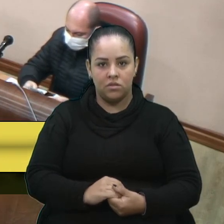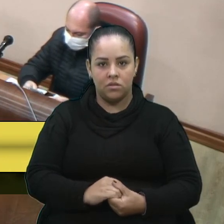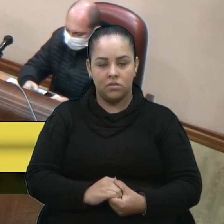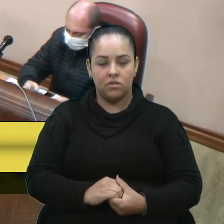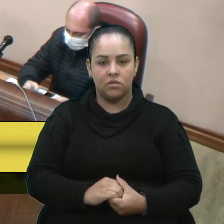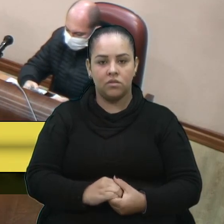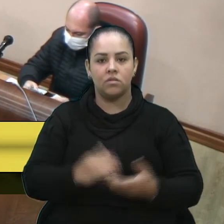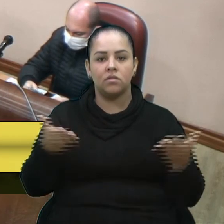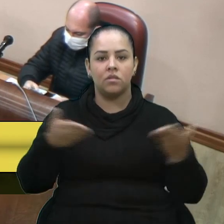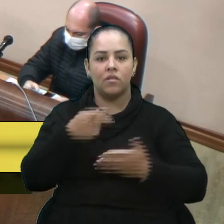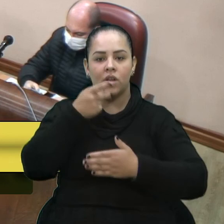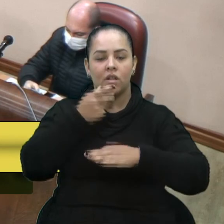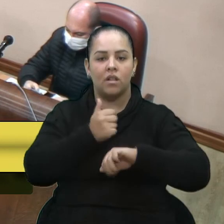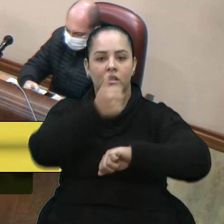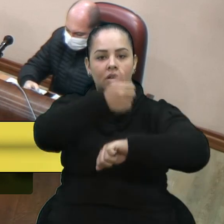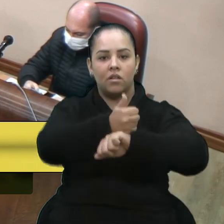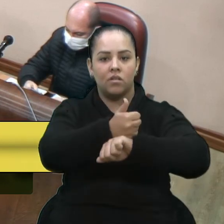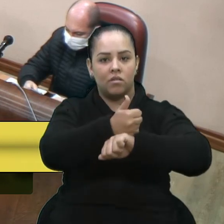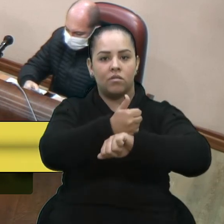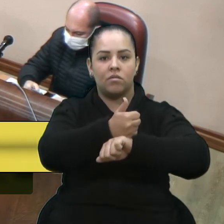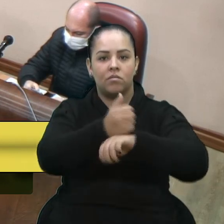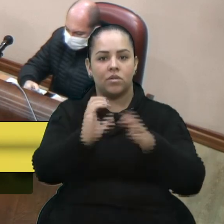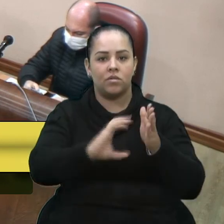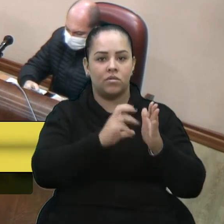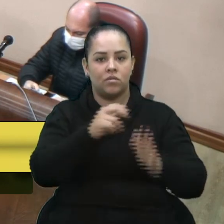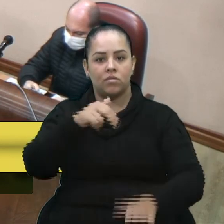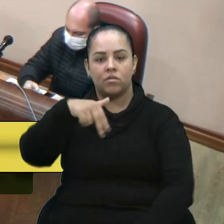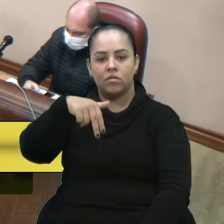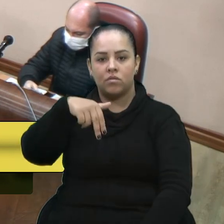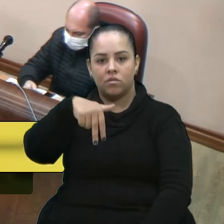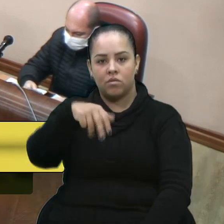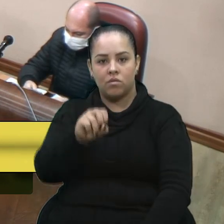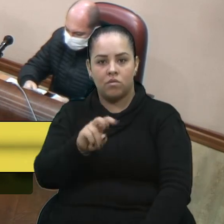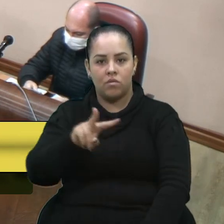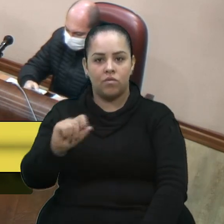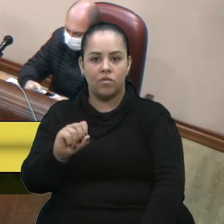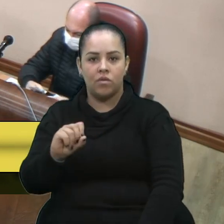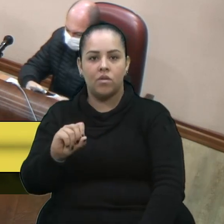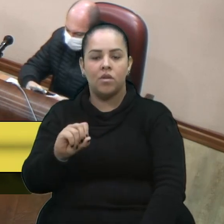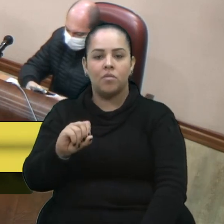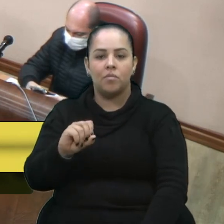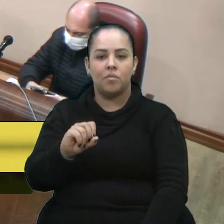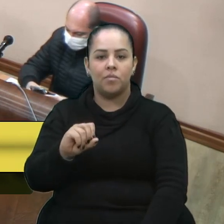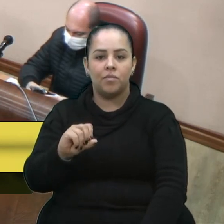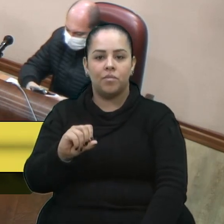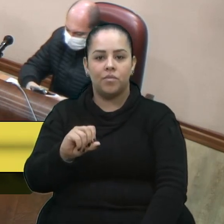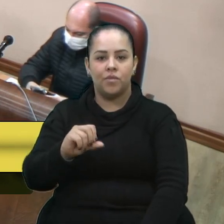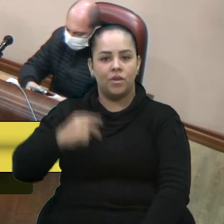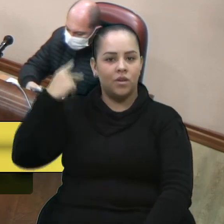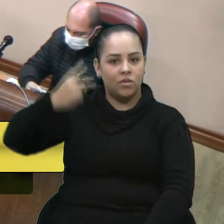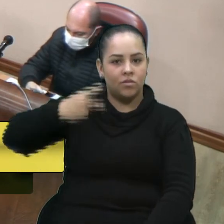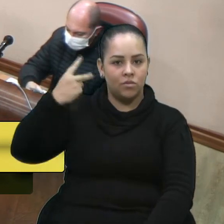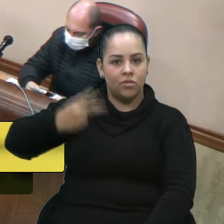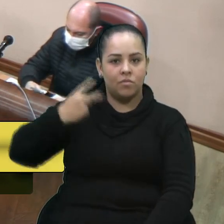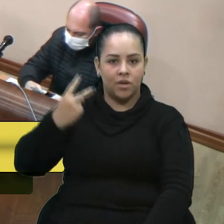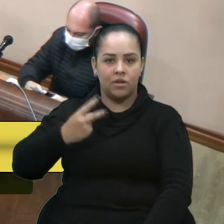Em declaração de Liza, bancada do Novo, com a palavra o vereador Marcon. A tribuna.